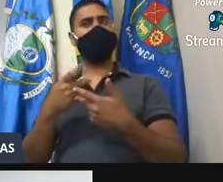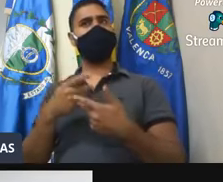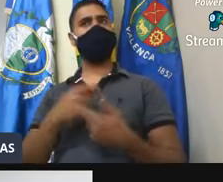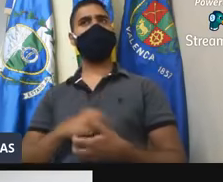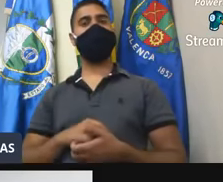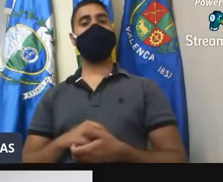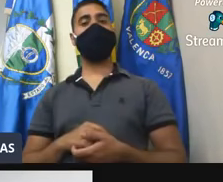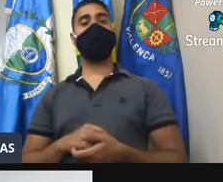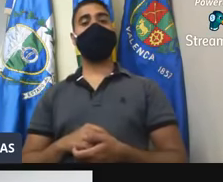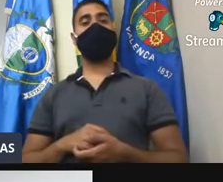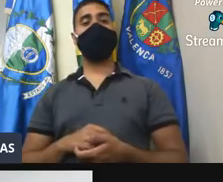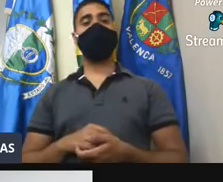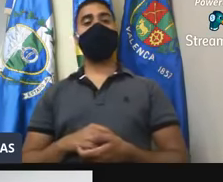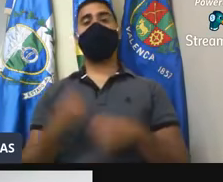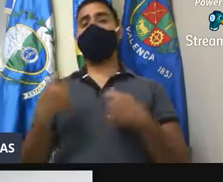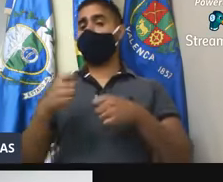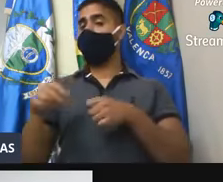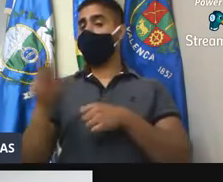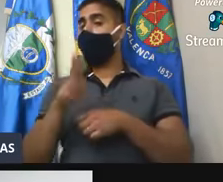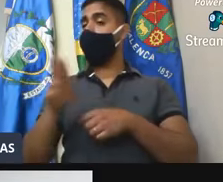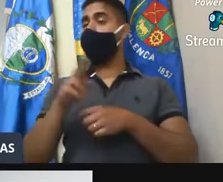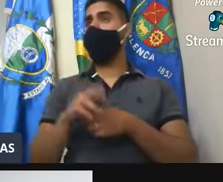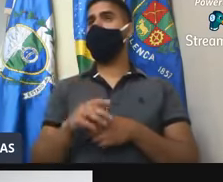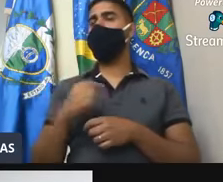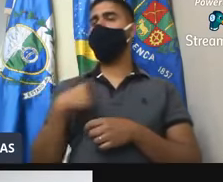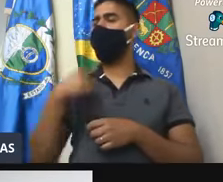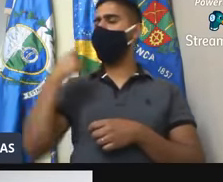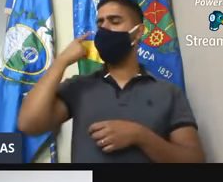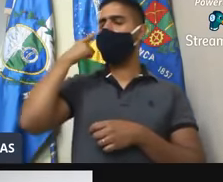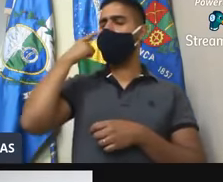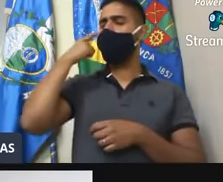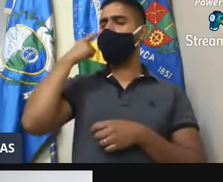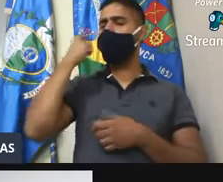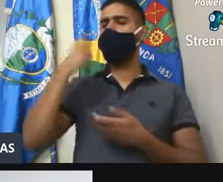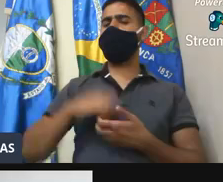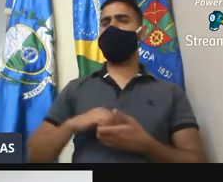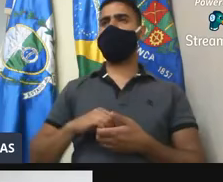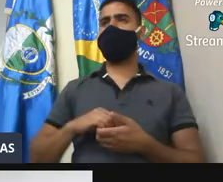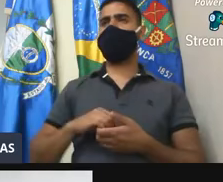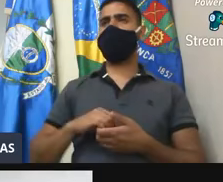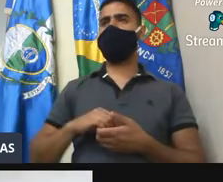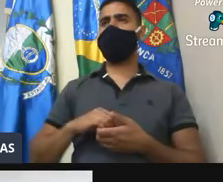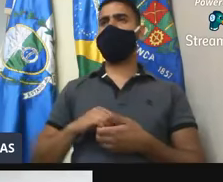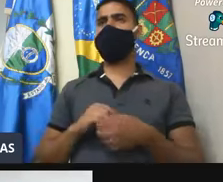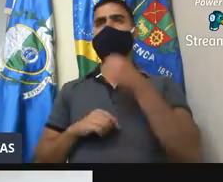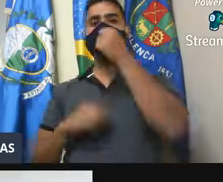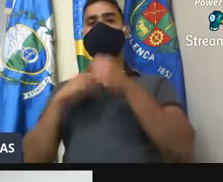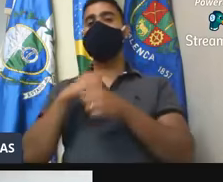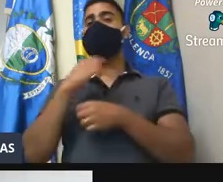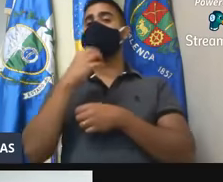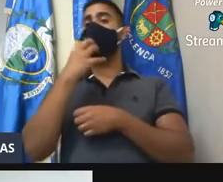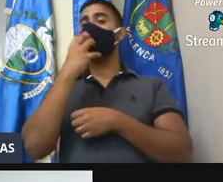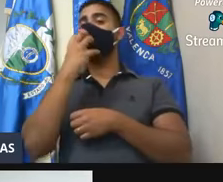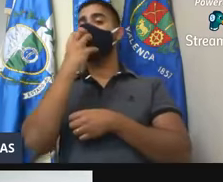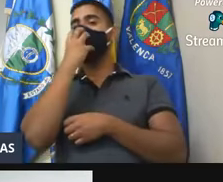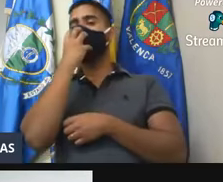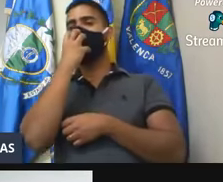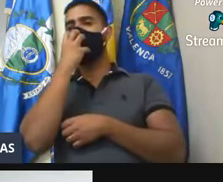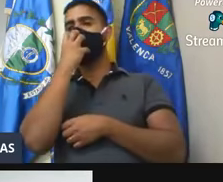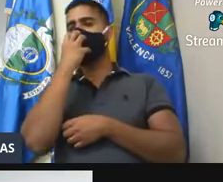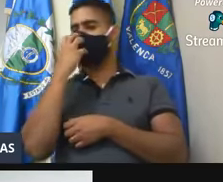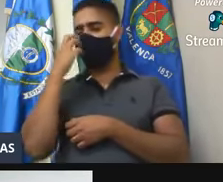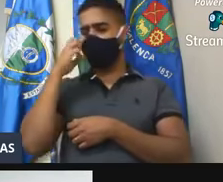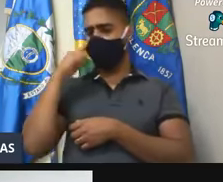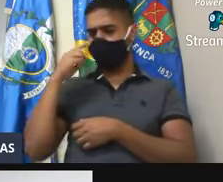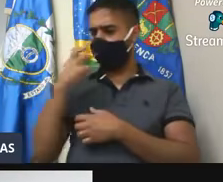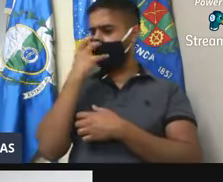então, eu estou vendo que, e às vezes eu vejo cachorro que faz, que põe medo na gente,